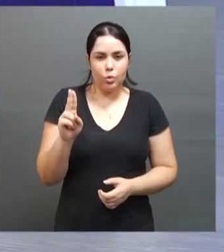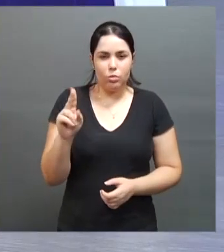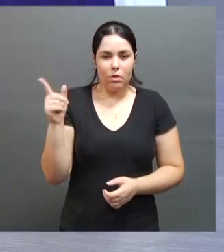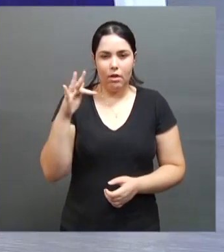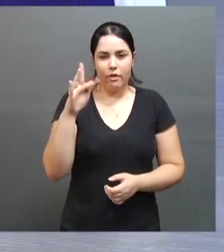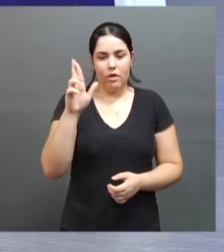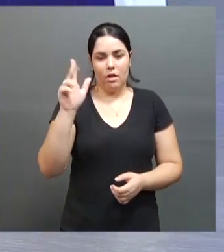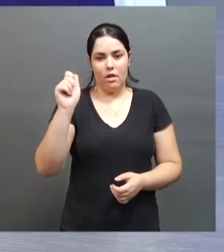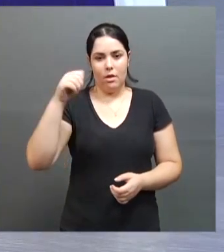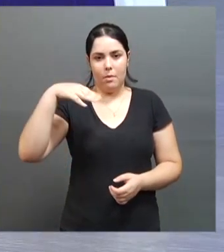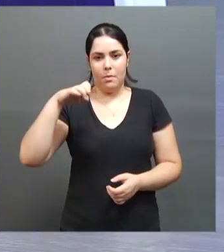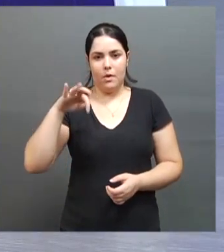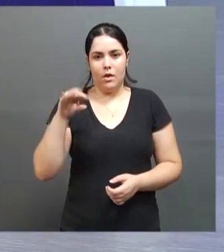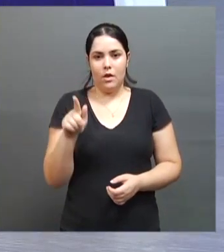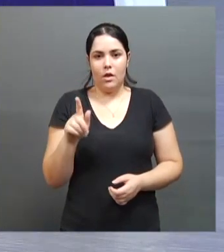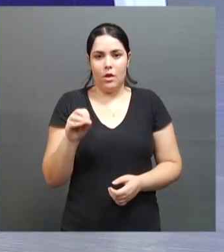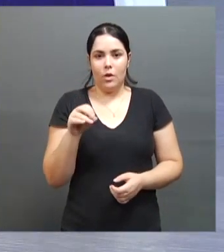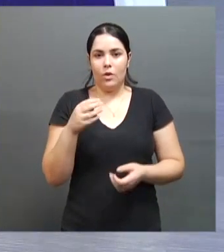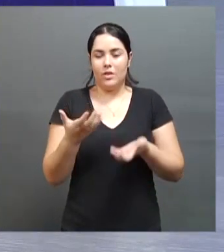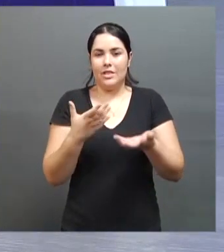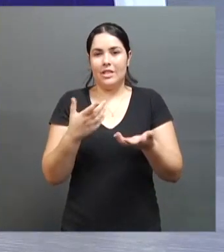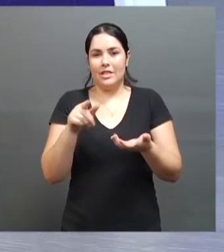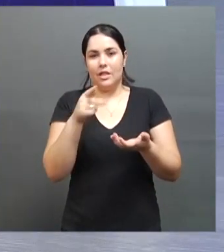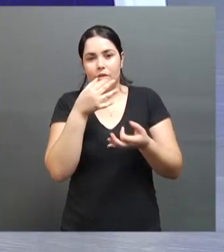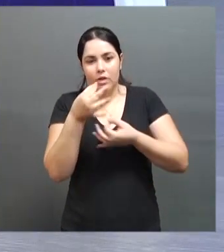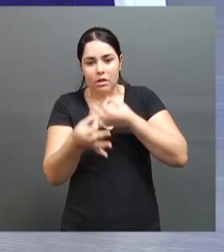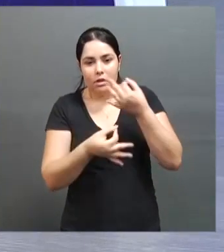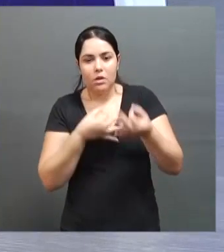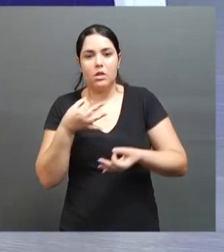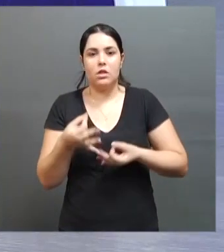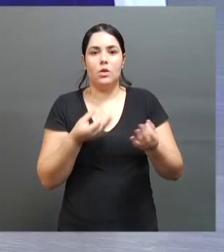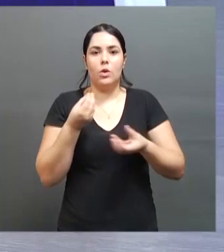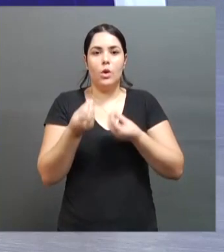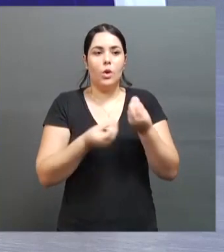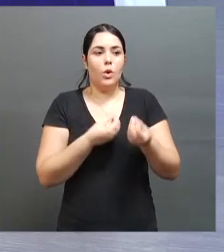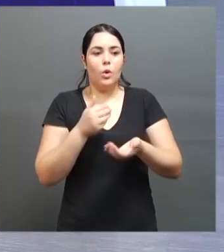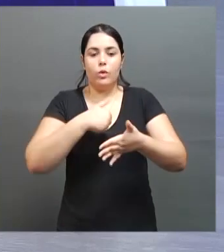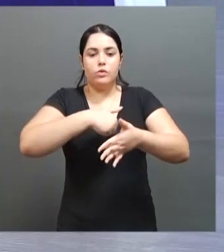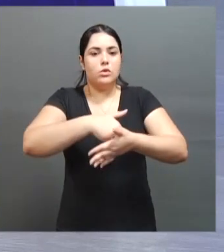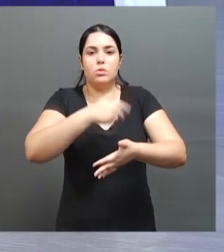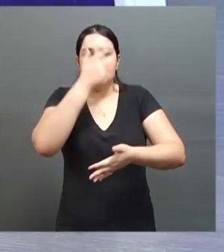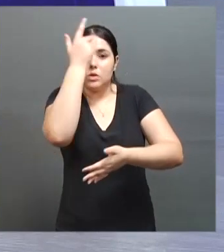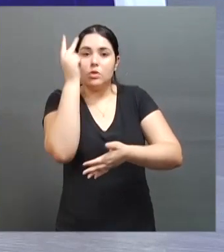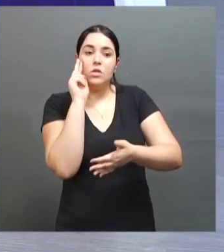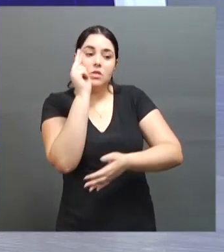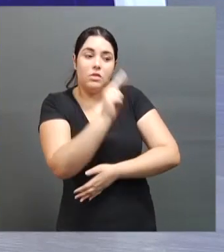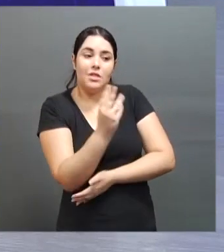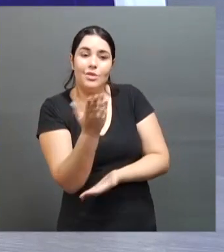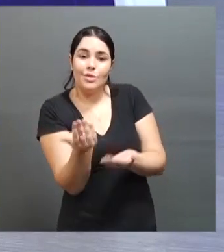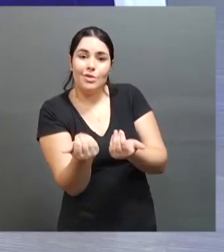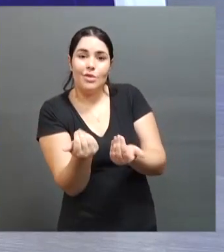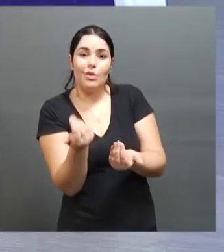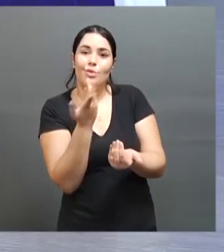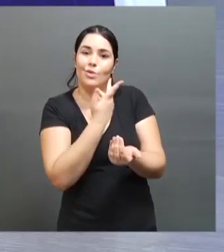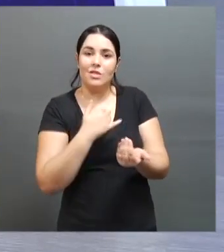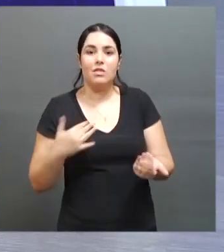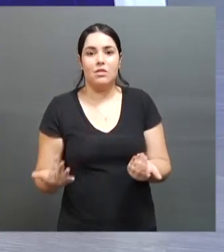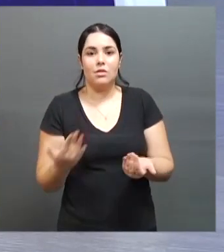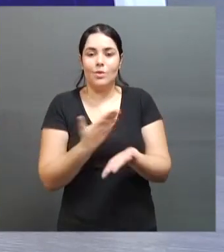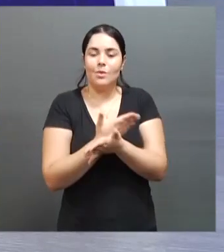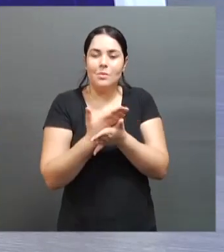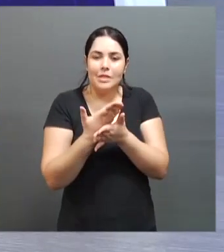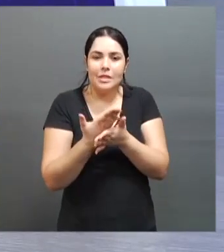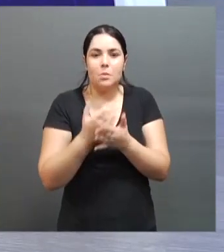Eu queria que você comentasse um pouco como é que o Brasil lida, ou os clubes olham para os seus atletas de base, que são aqueles atletas que estão começando, têm